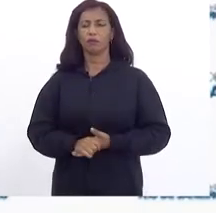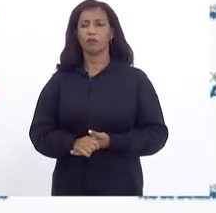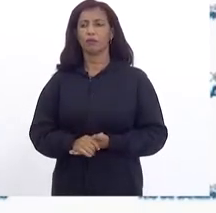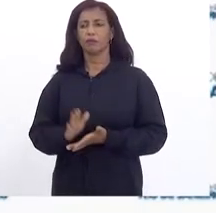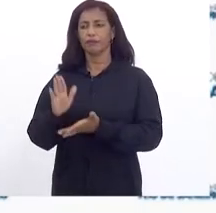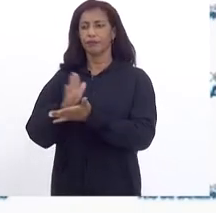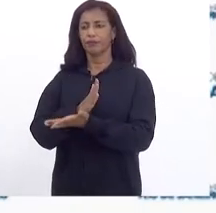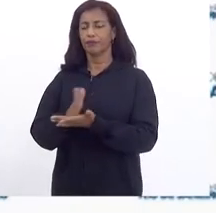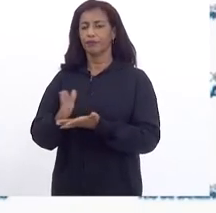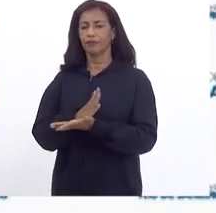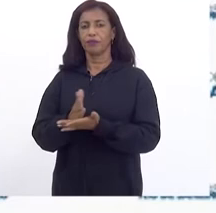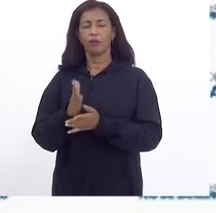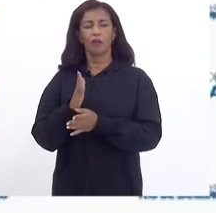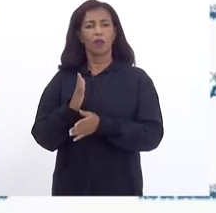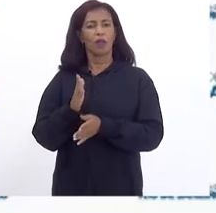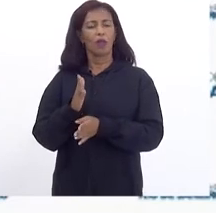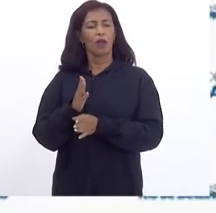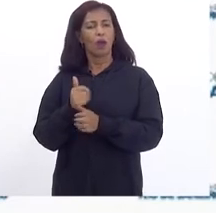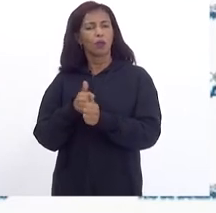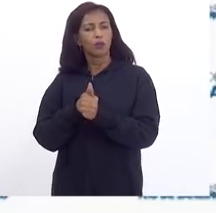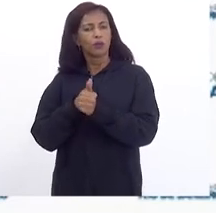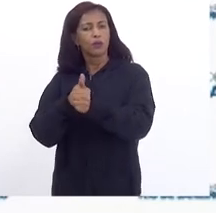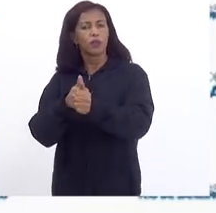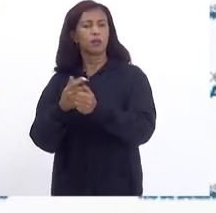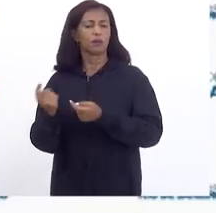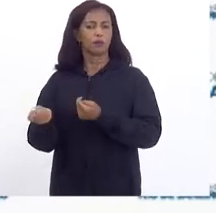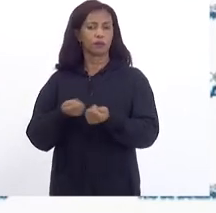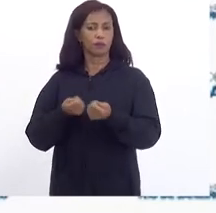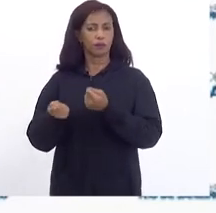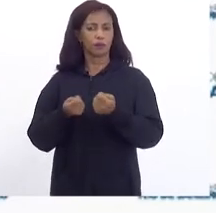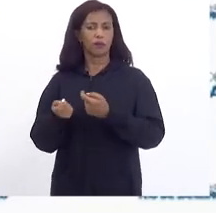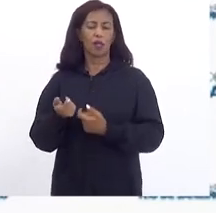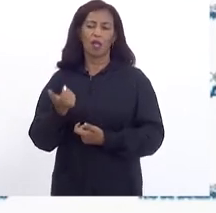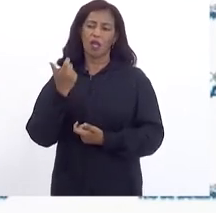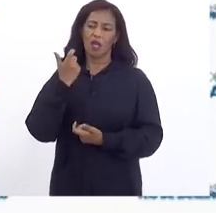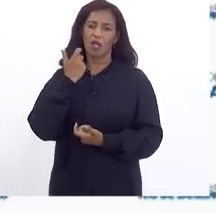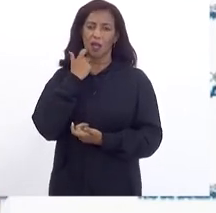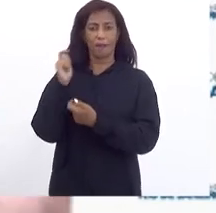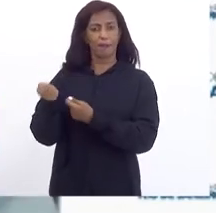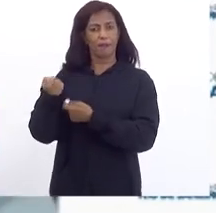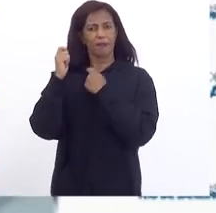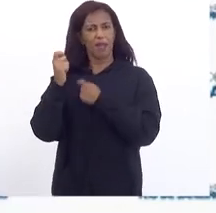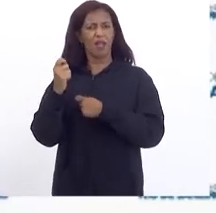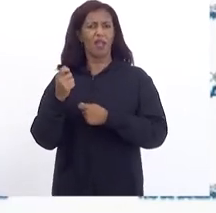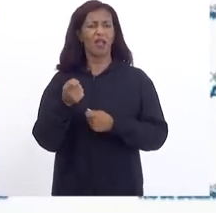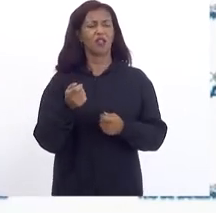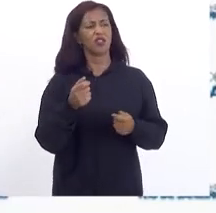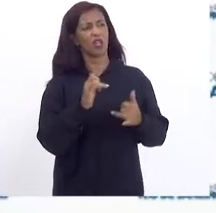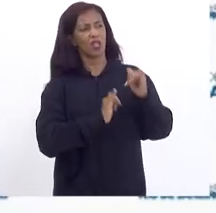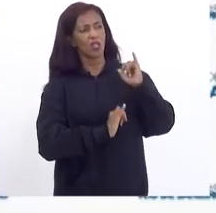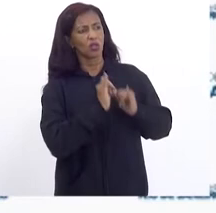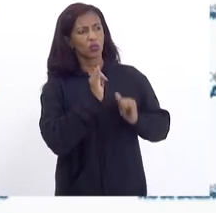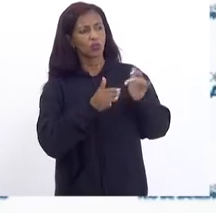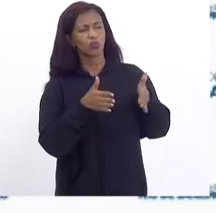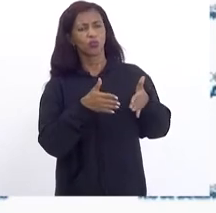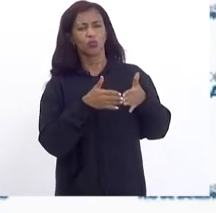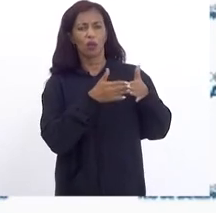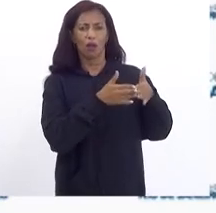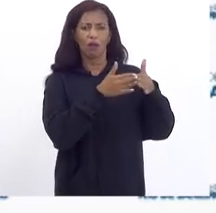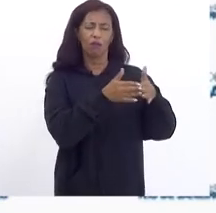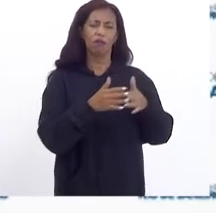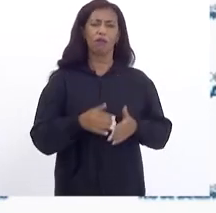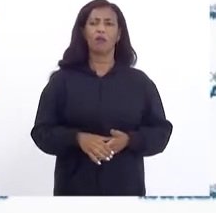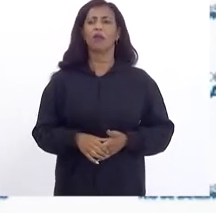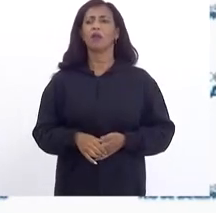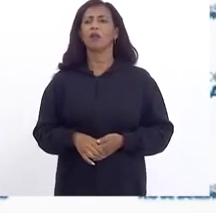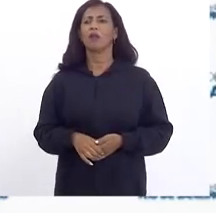Alguns segmentos Econômicos O pescado Entre outros A indústria náutica Enfim